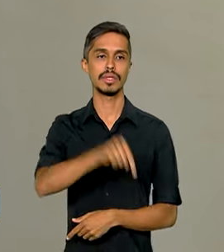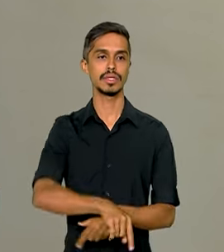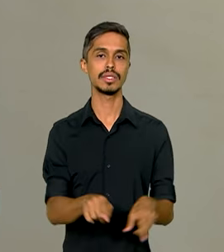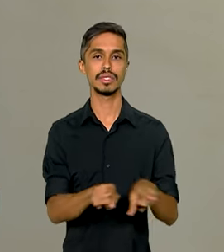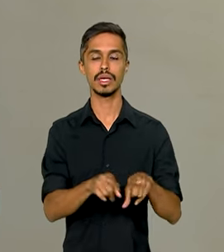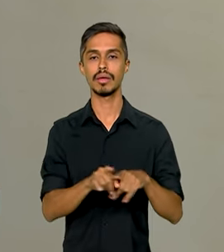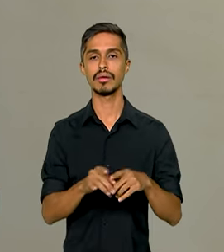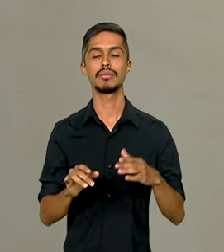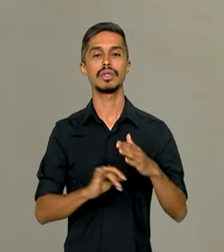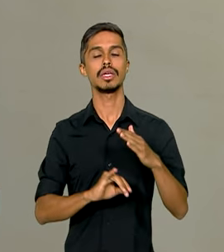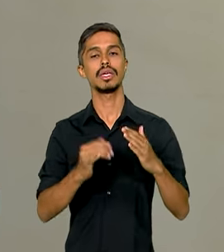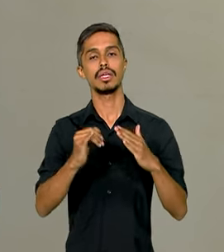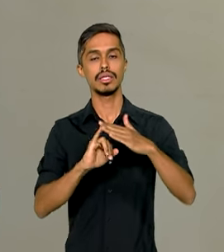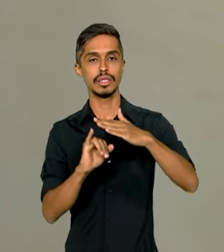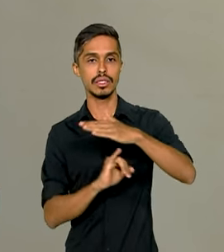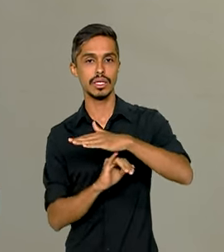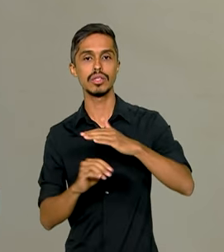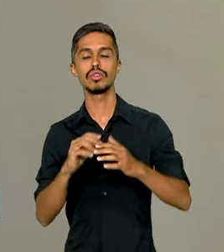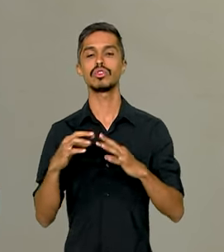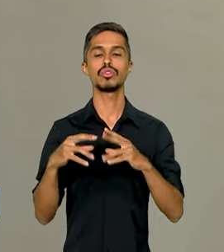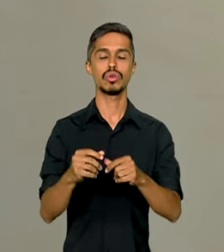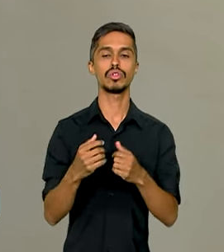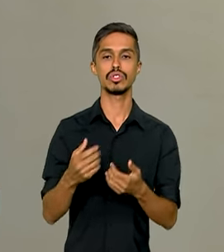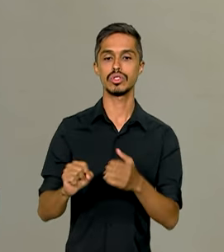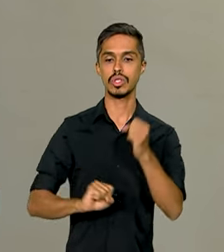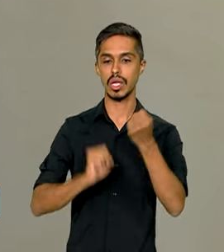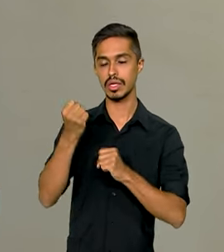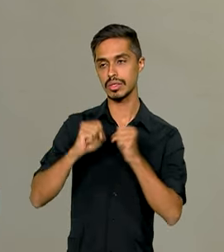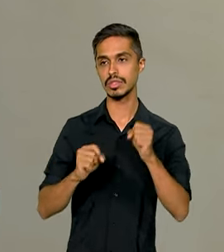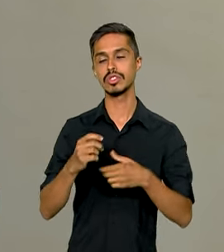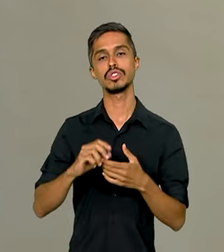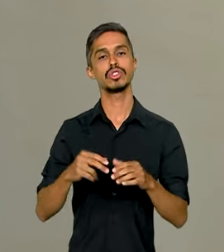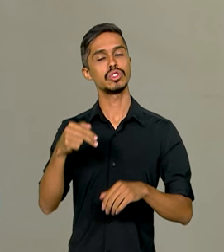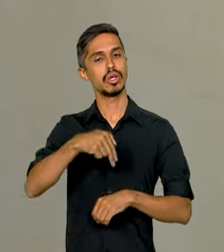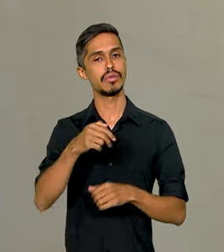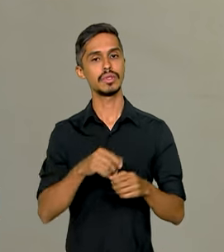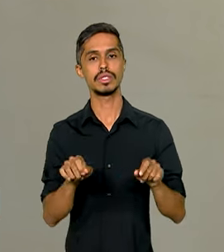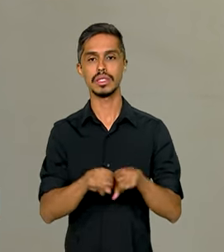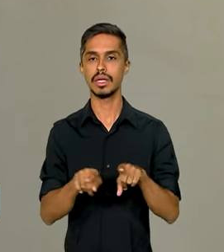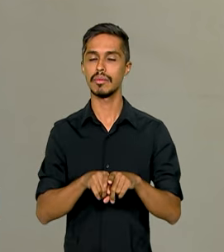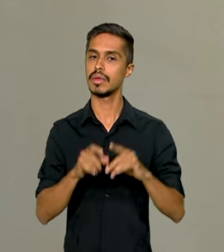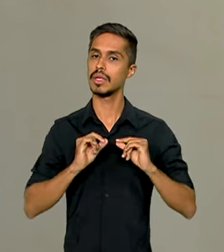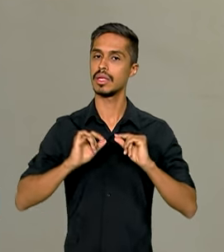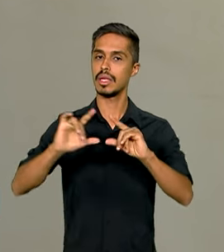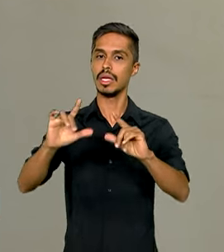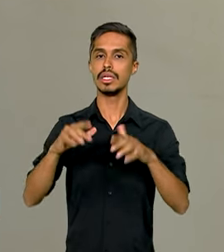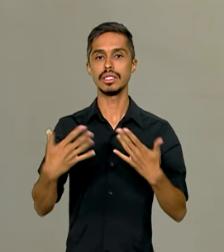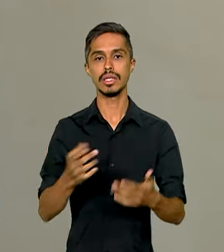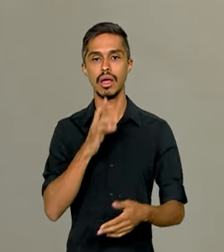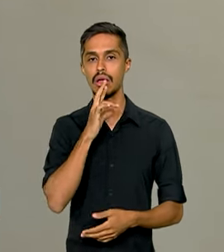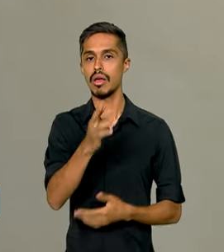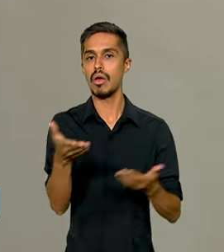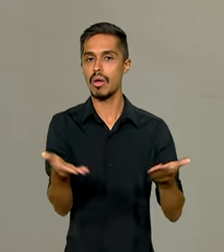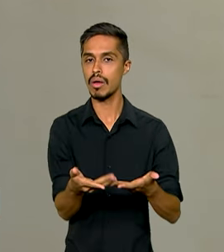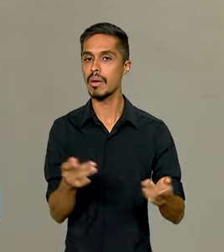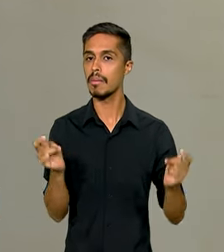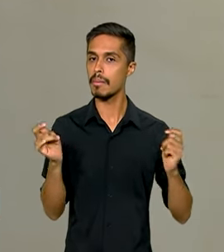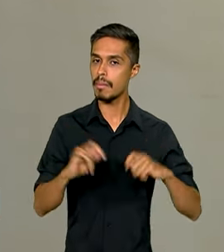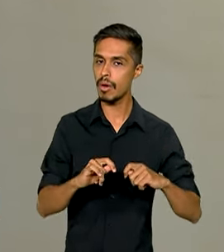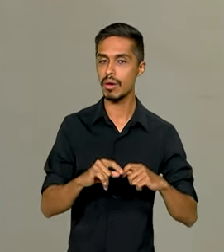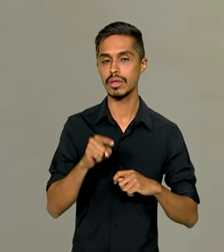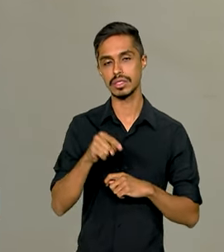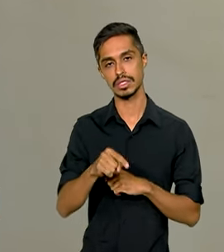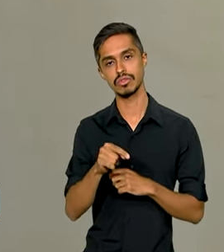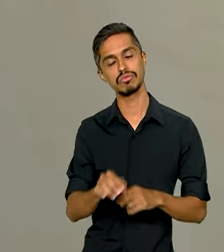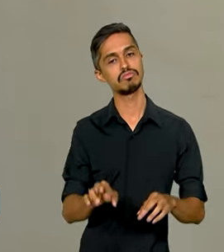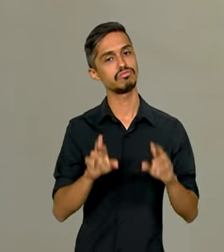indústria, que já saiu todos de novembro, da indústria também com crescimento. Então, agora, esse resultado de hoje pode abrir aí